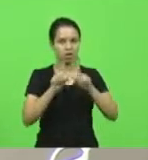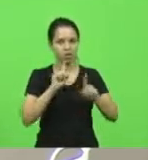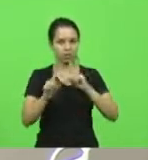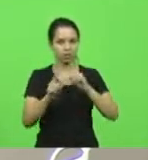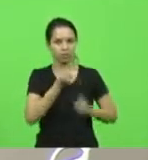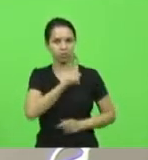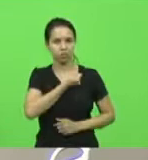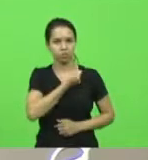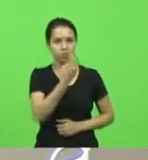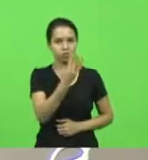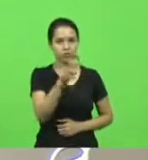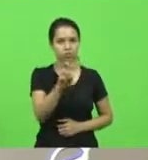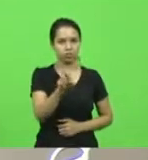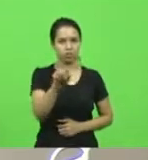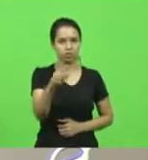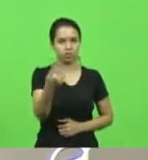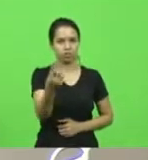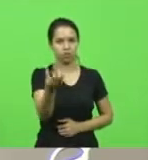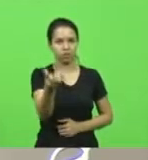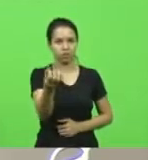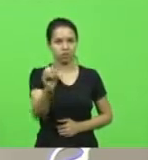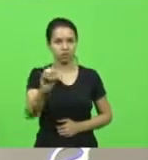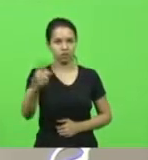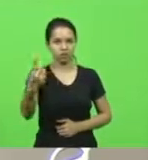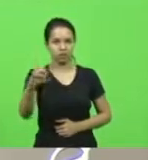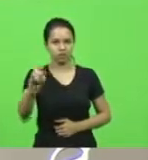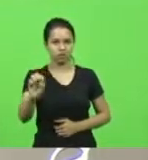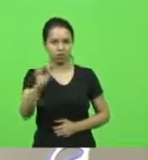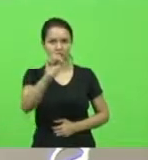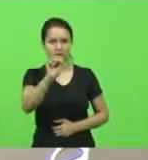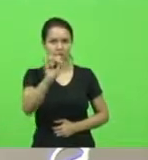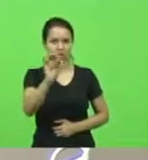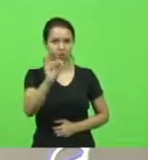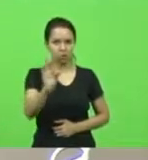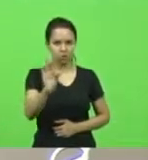.610 do STF. Em discussão.